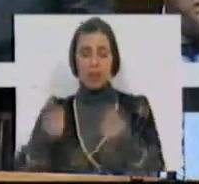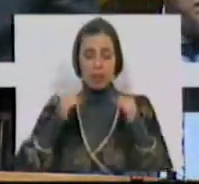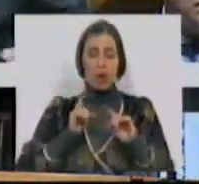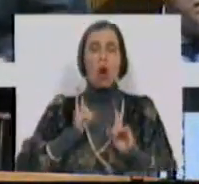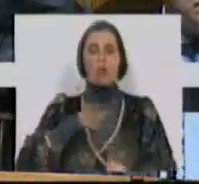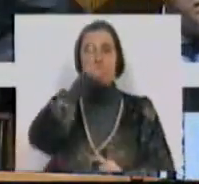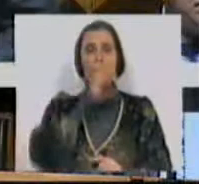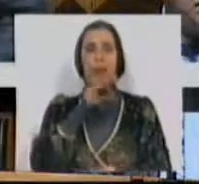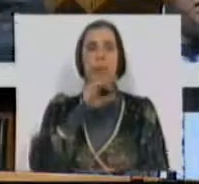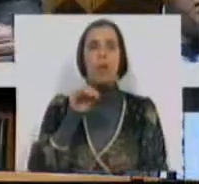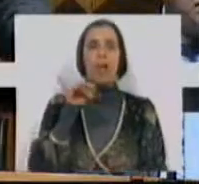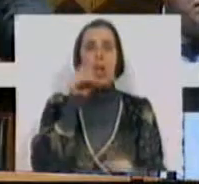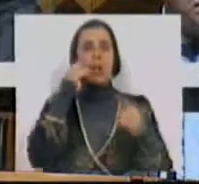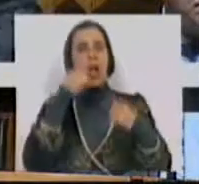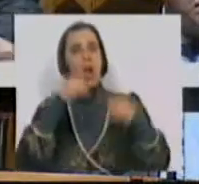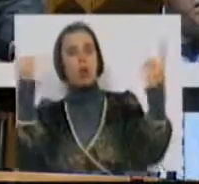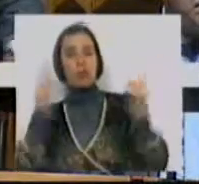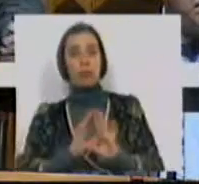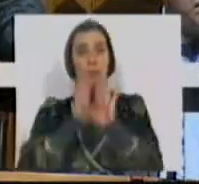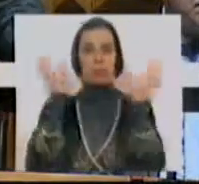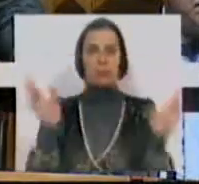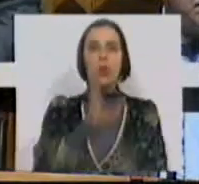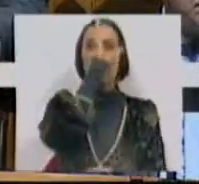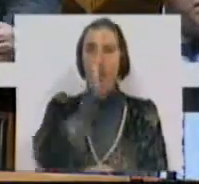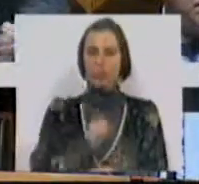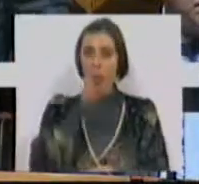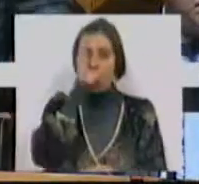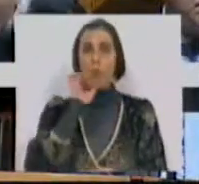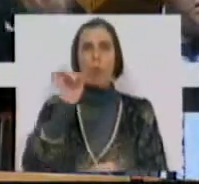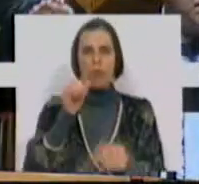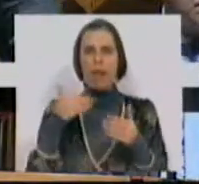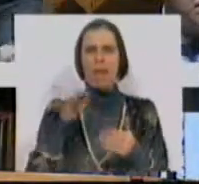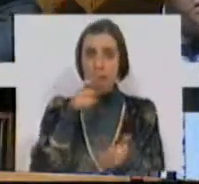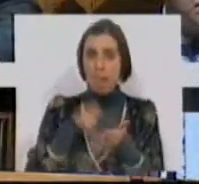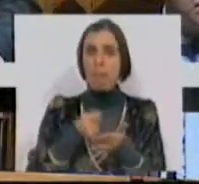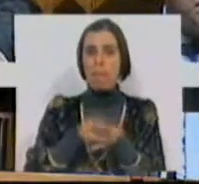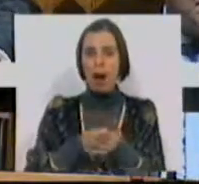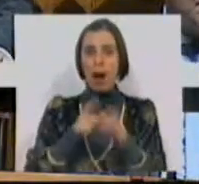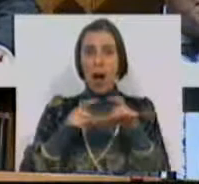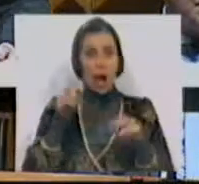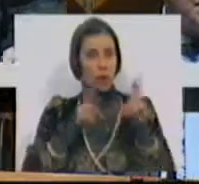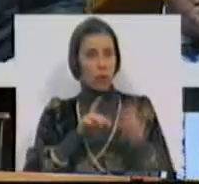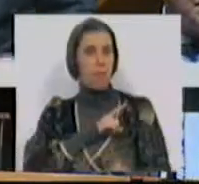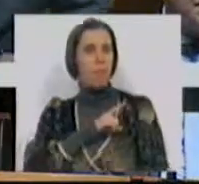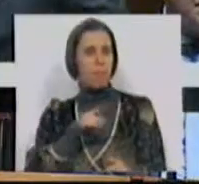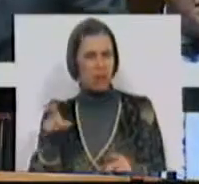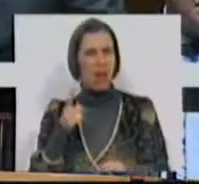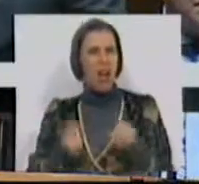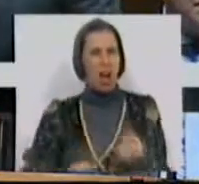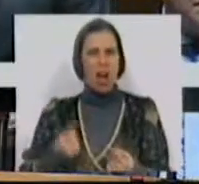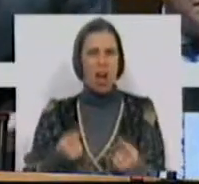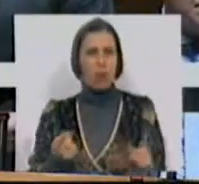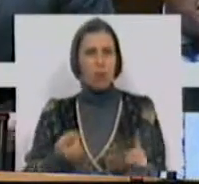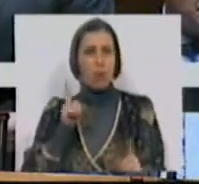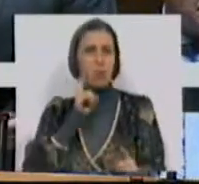aquilo que o Ministro Poiares Maduro anuncia? Será que o Estado e o Governo ainda vão pagar aos acionistas privados por algo que